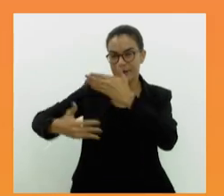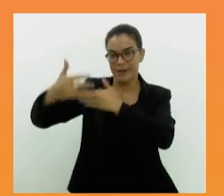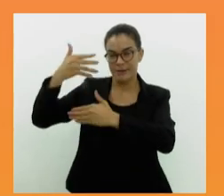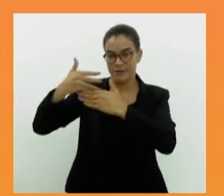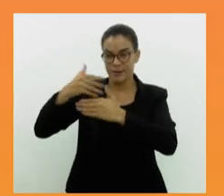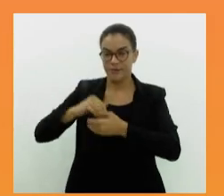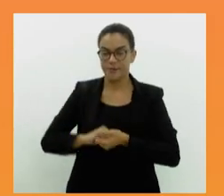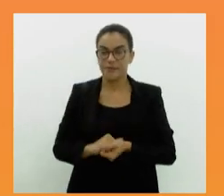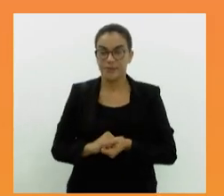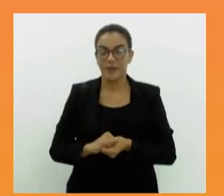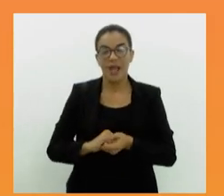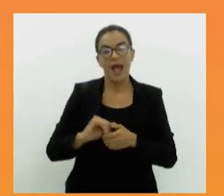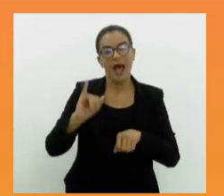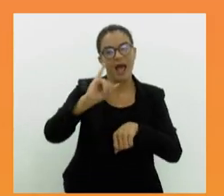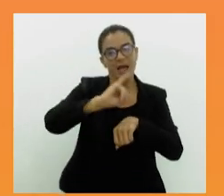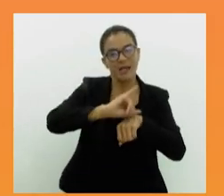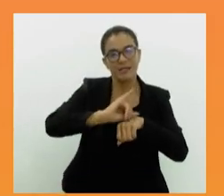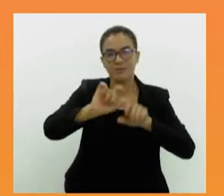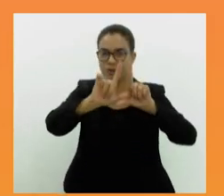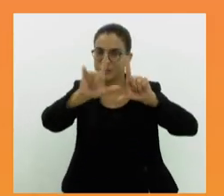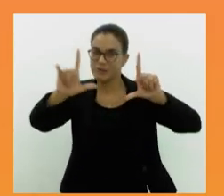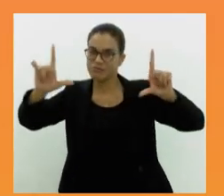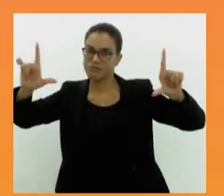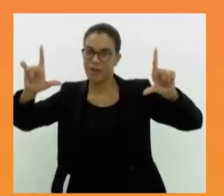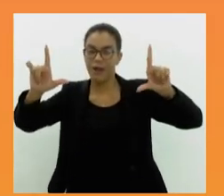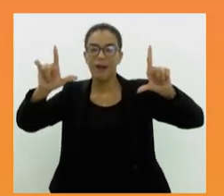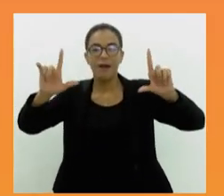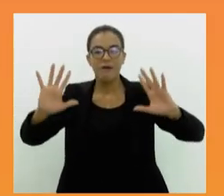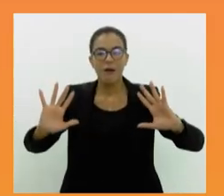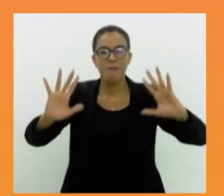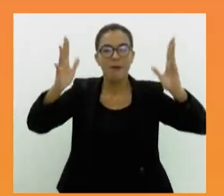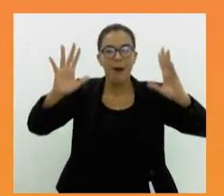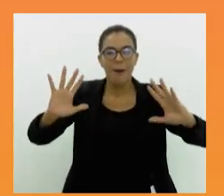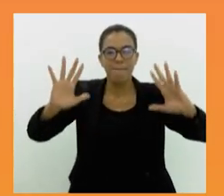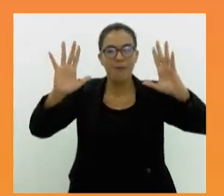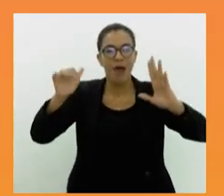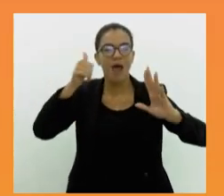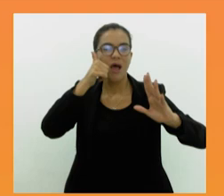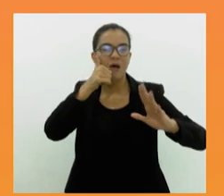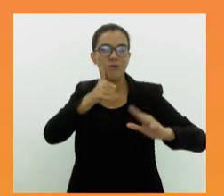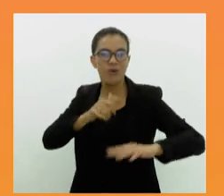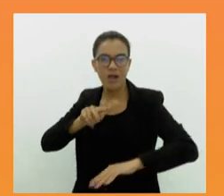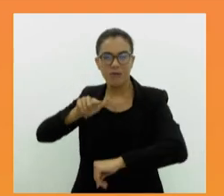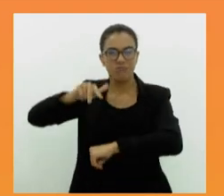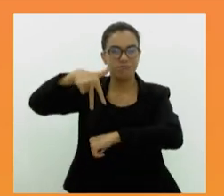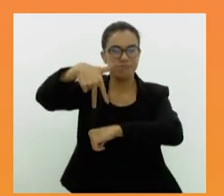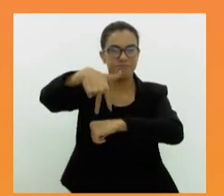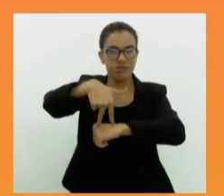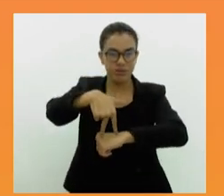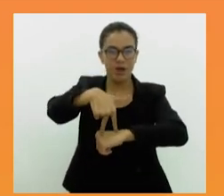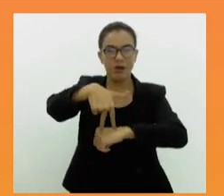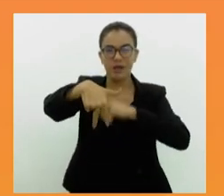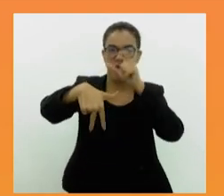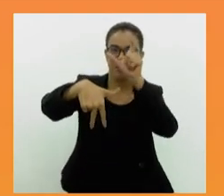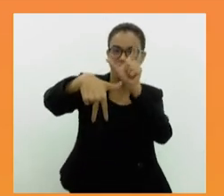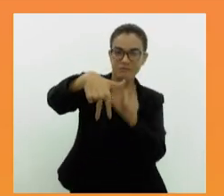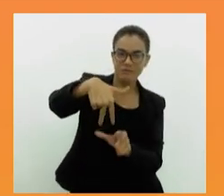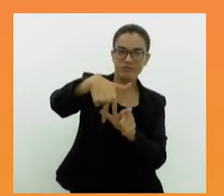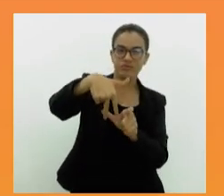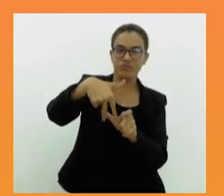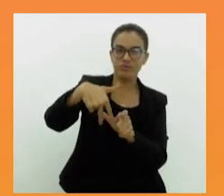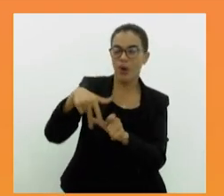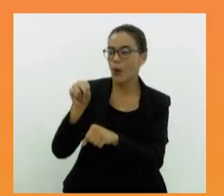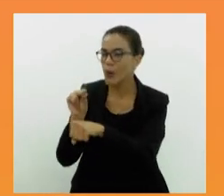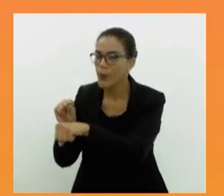A exposição A Força Feminina do Samba celebra o ganho de matriarcado do samba, cuja rede feminina sustentou